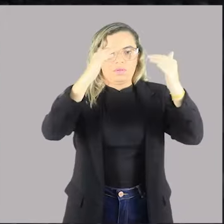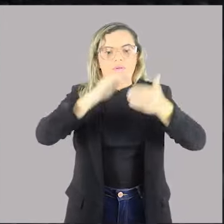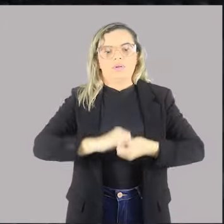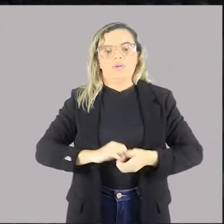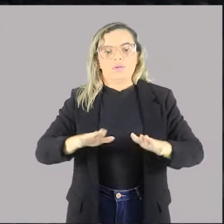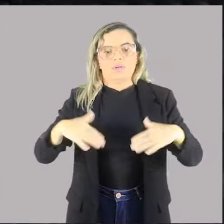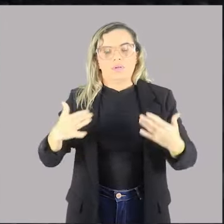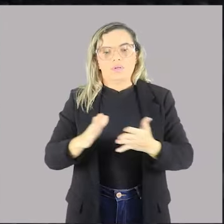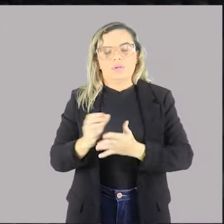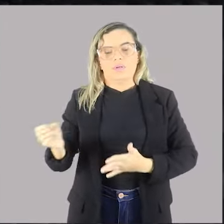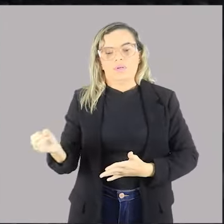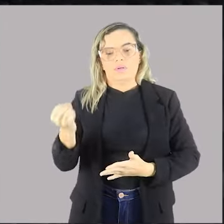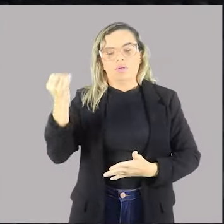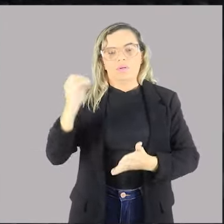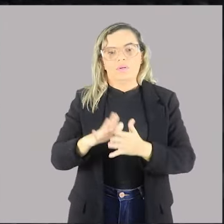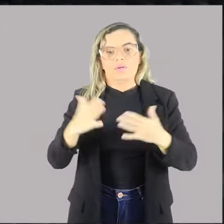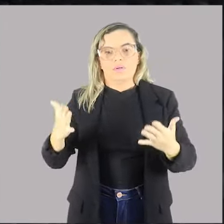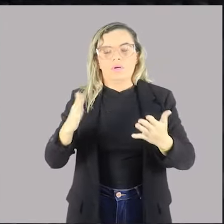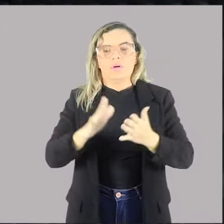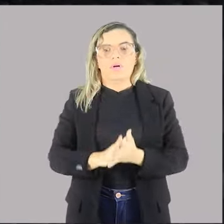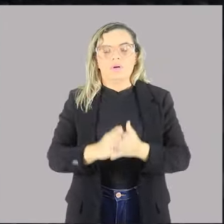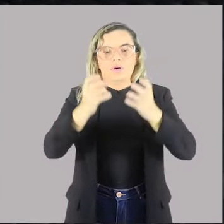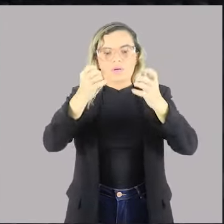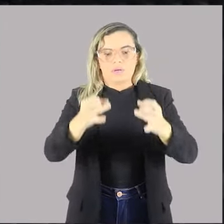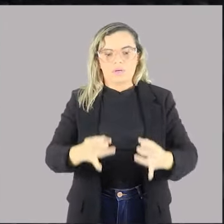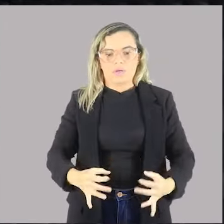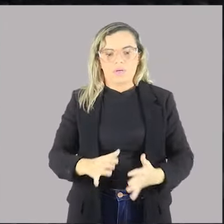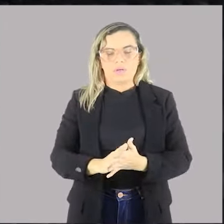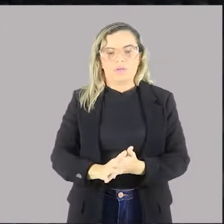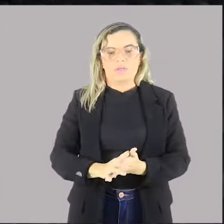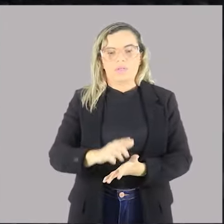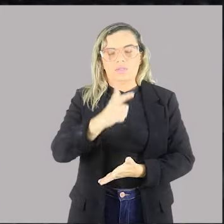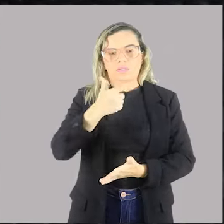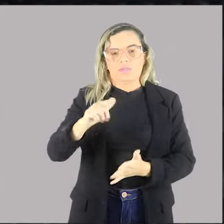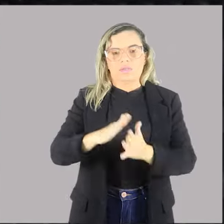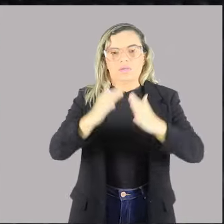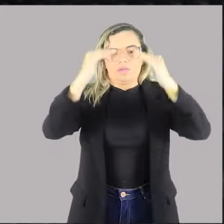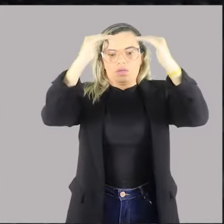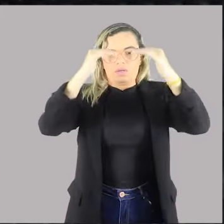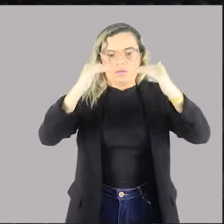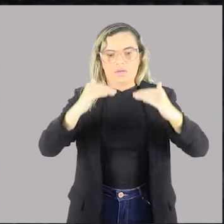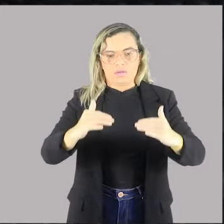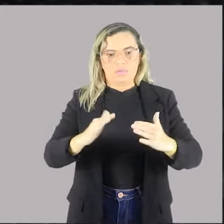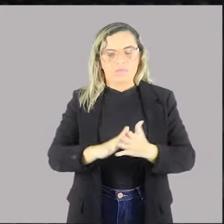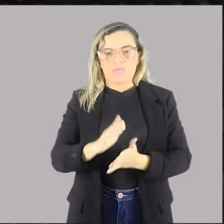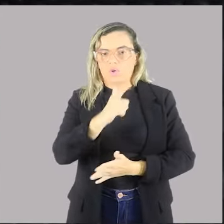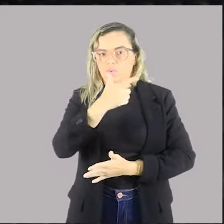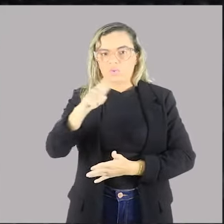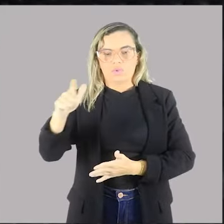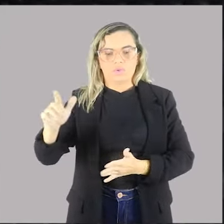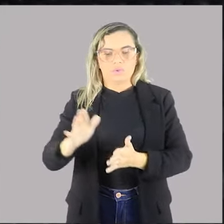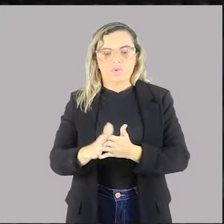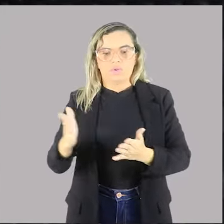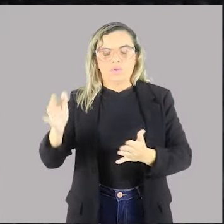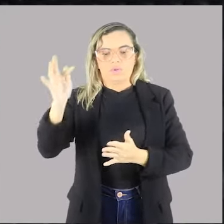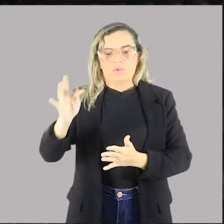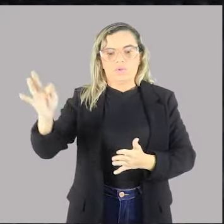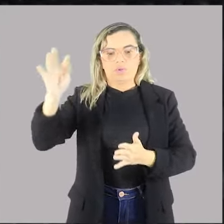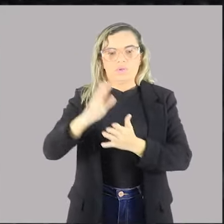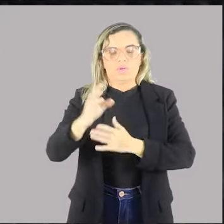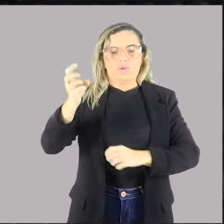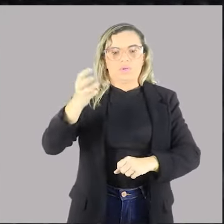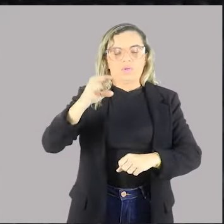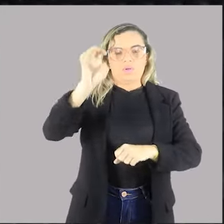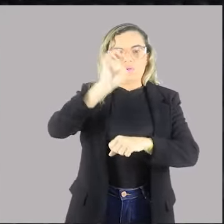Inclusive, é importante aqui pontuar que não existe hierarquia entre a União, Estados,